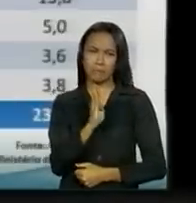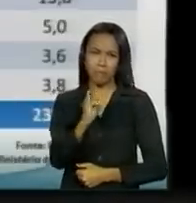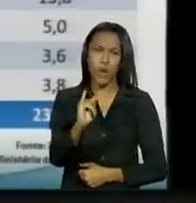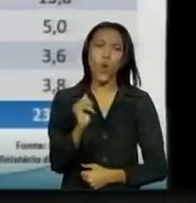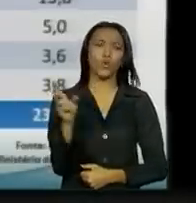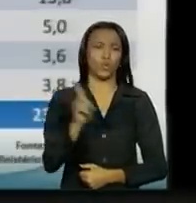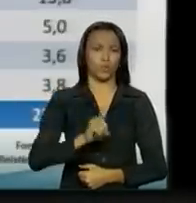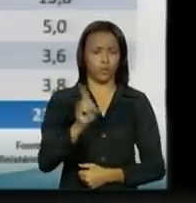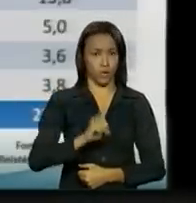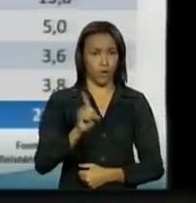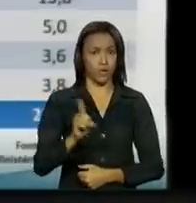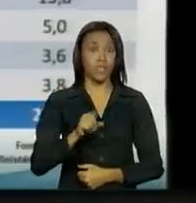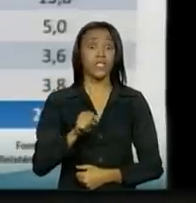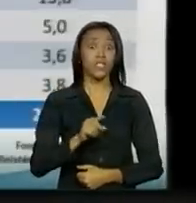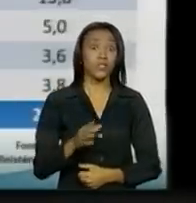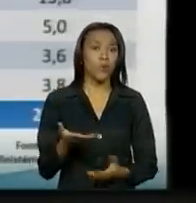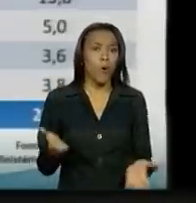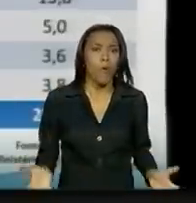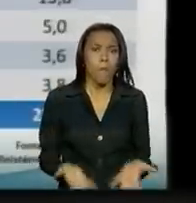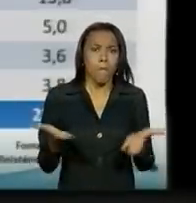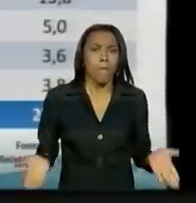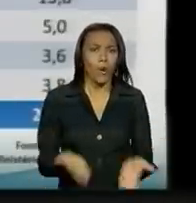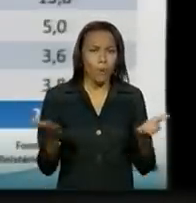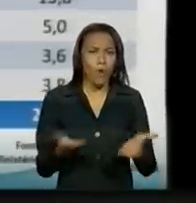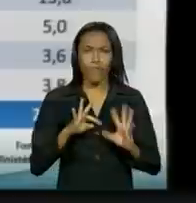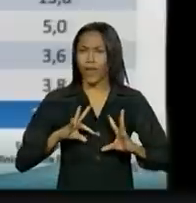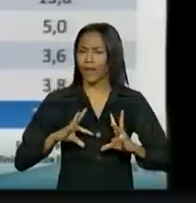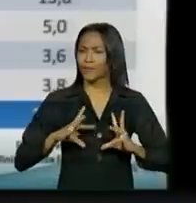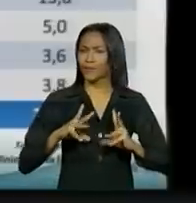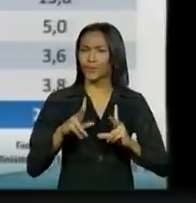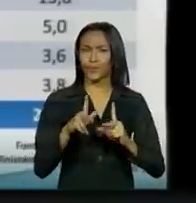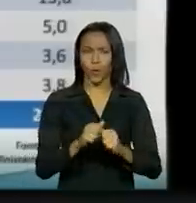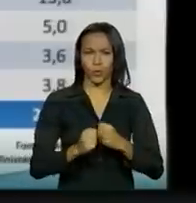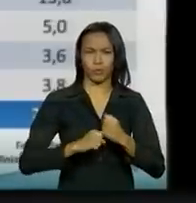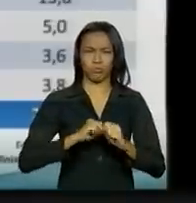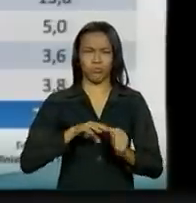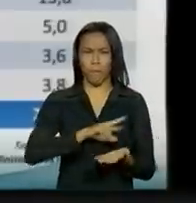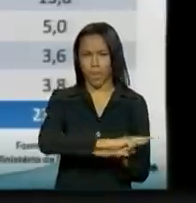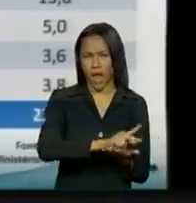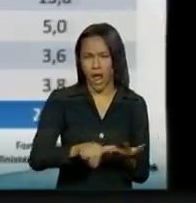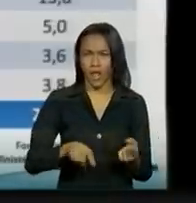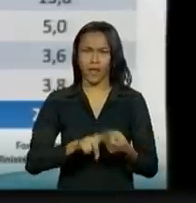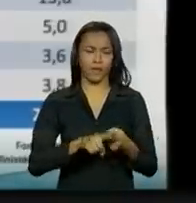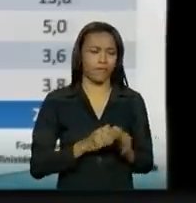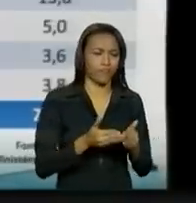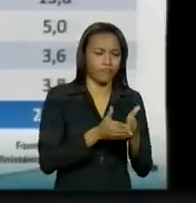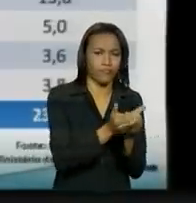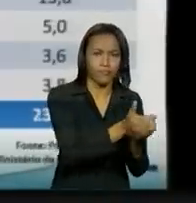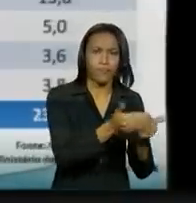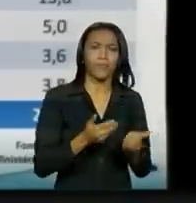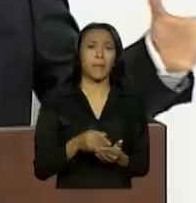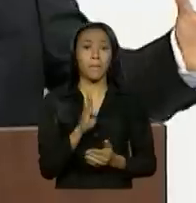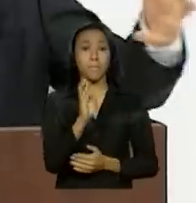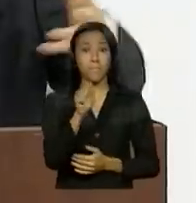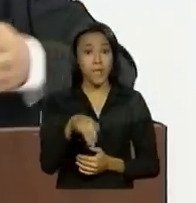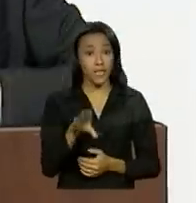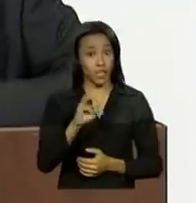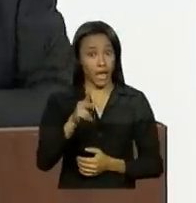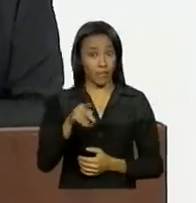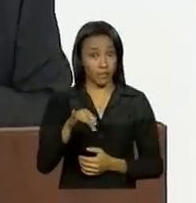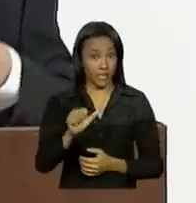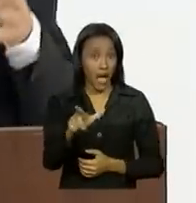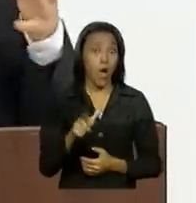promove o estímulo a toda uma cadeia produtiva local, indústria naval, bens de capital, os